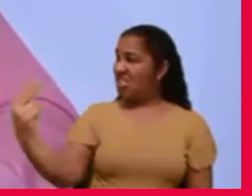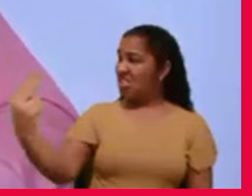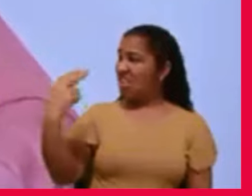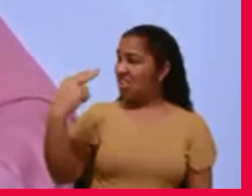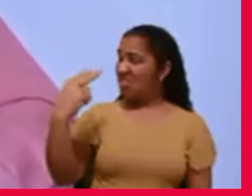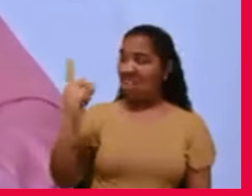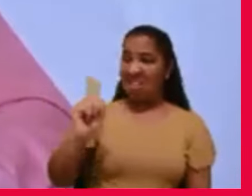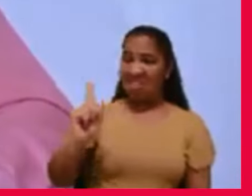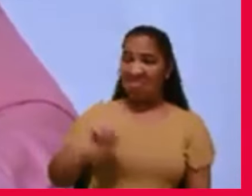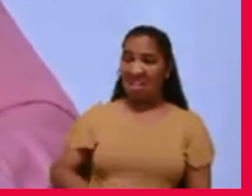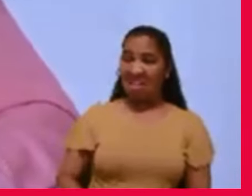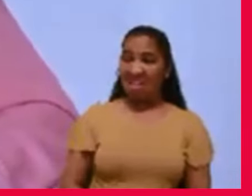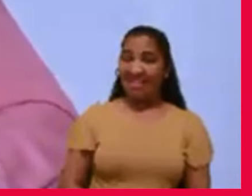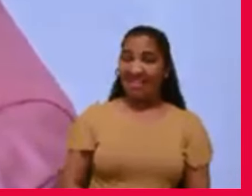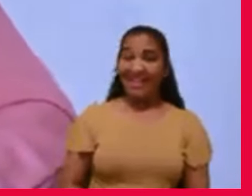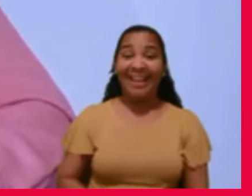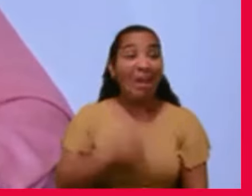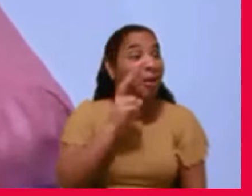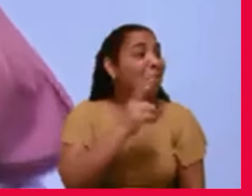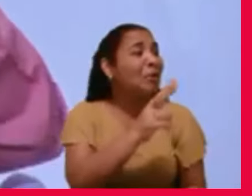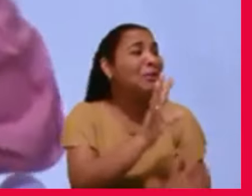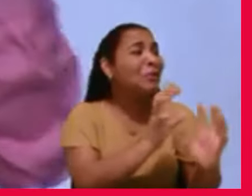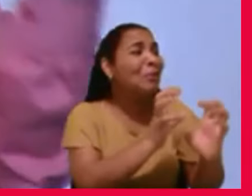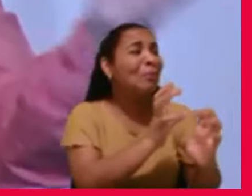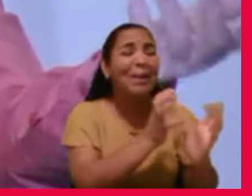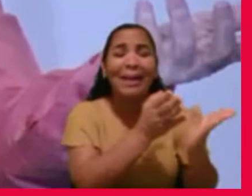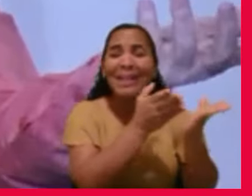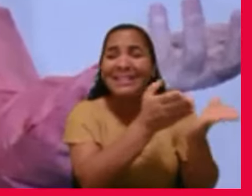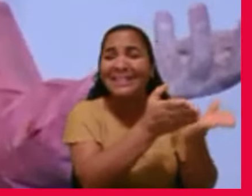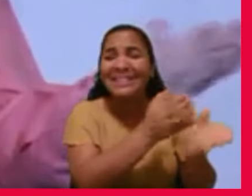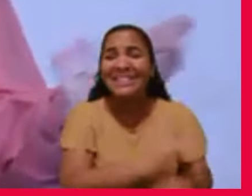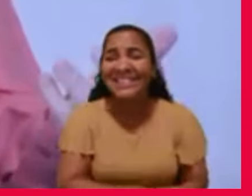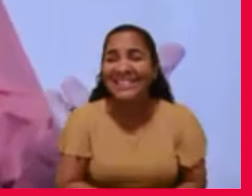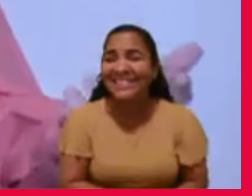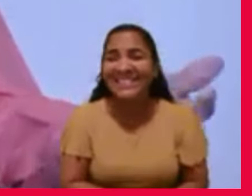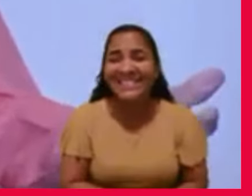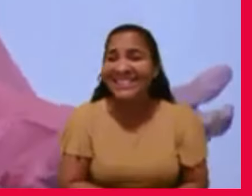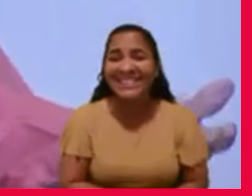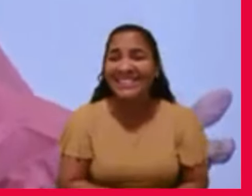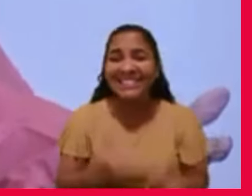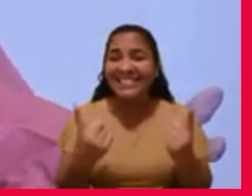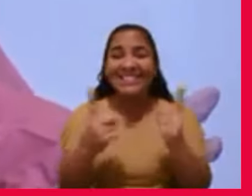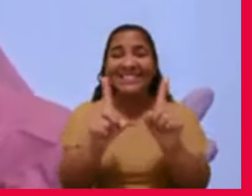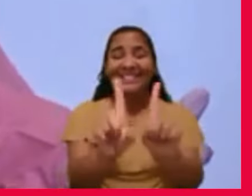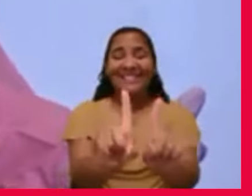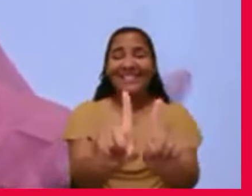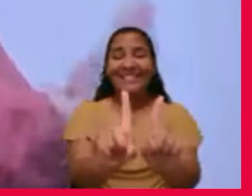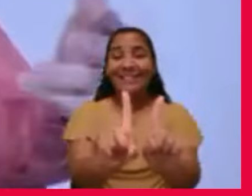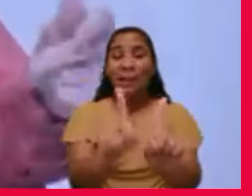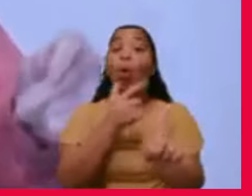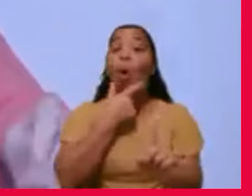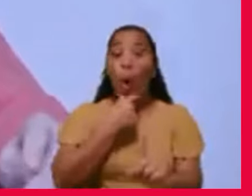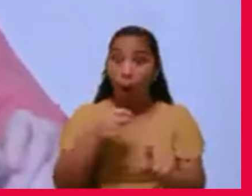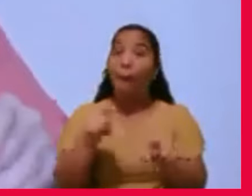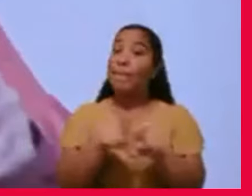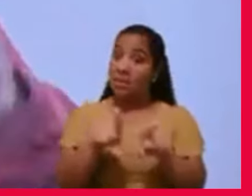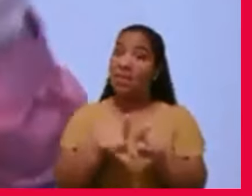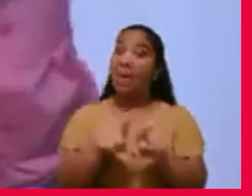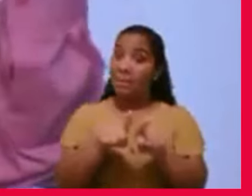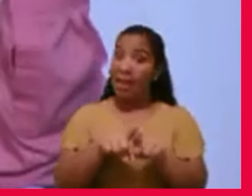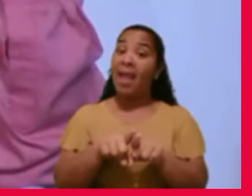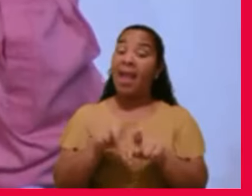brigas assim, narciso, narciso com narcisa, porque o homem também é vaidoso, meu Deus,